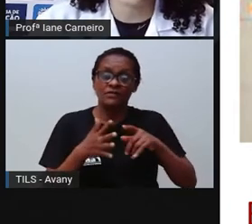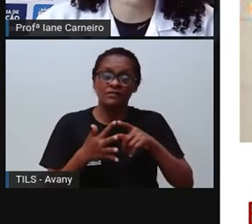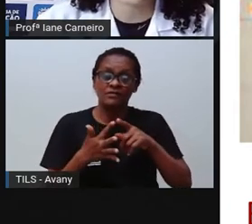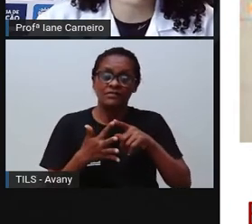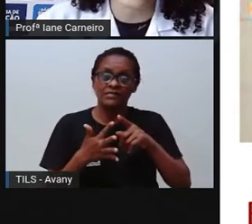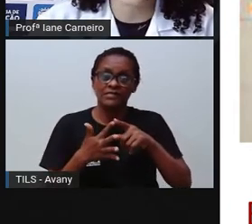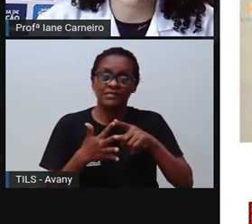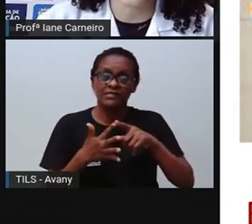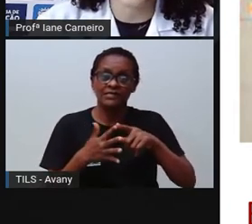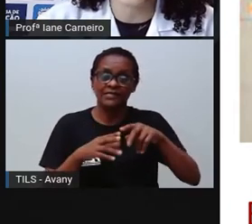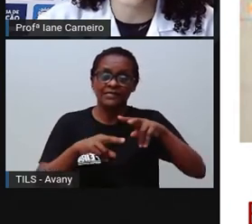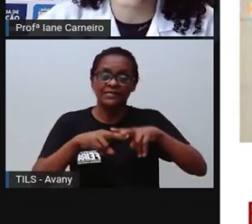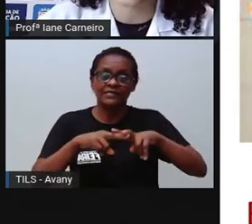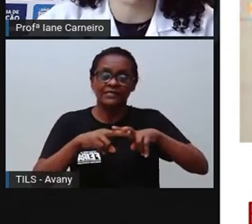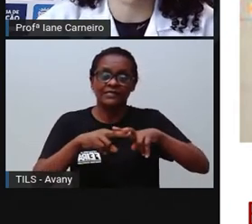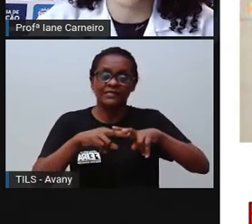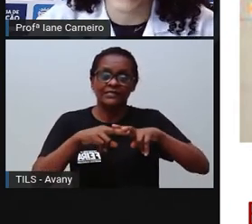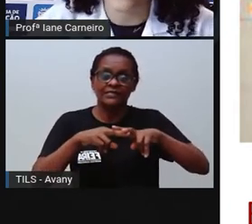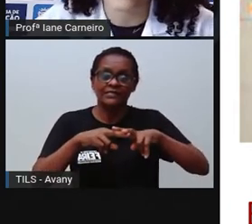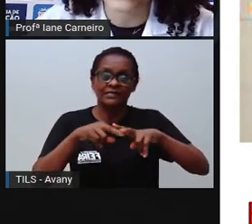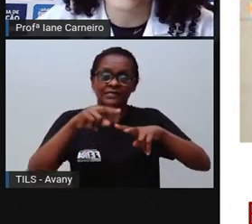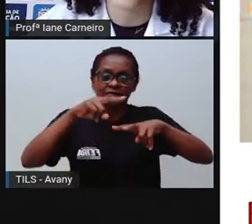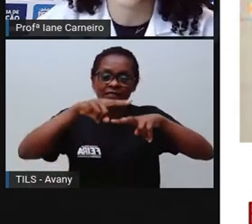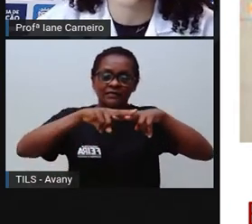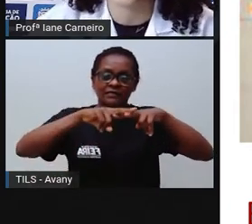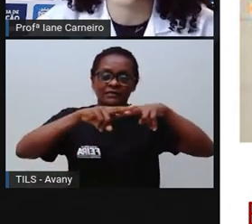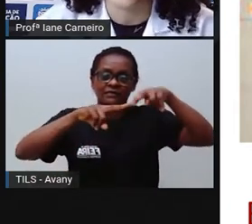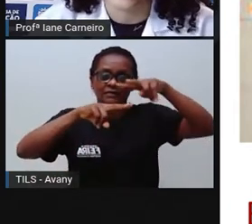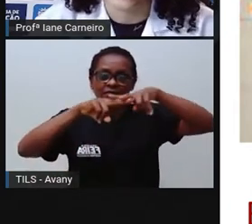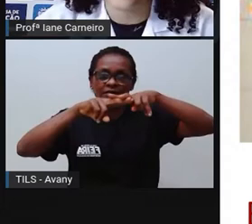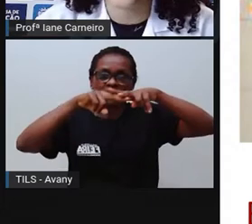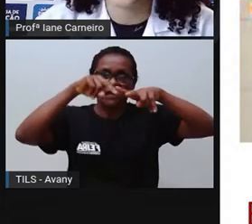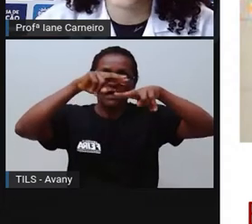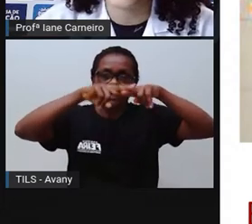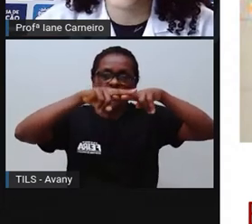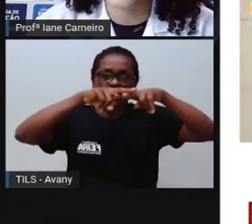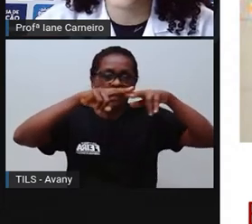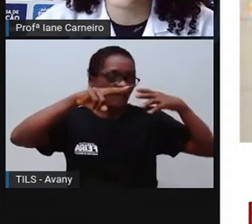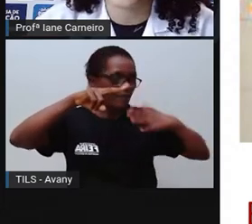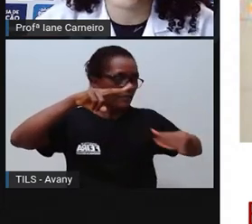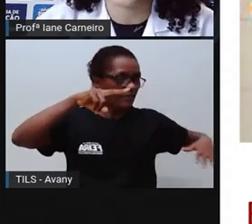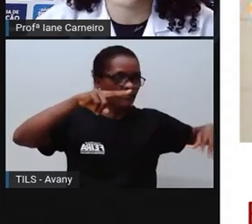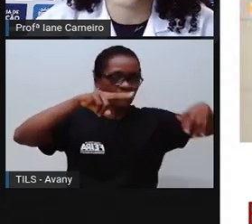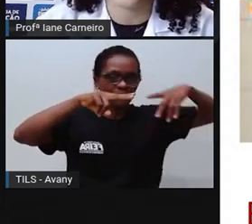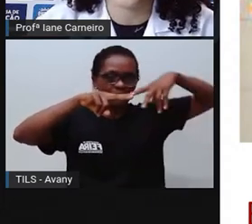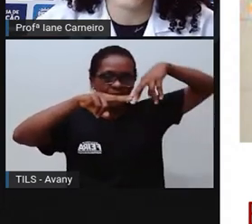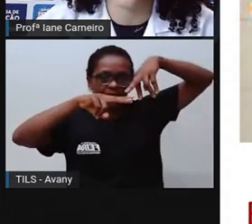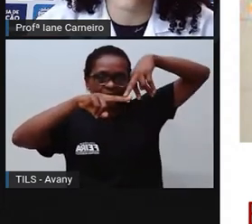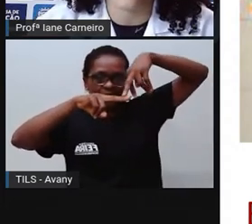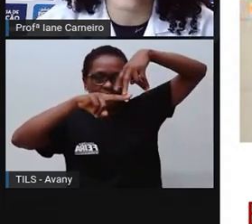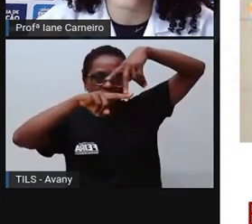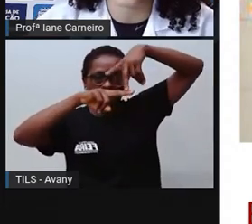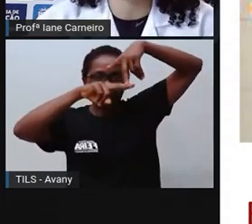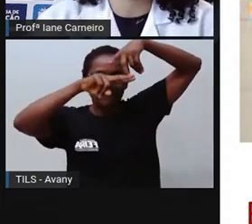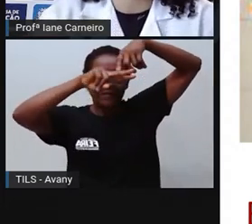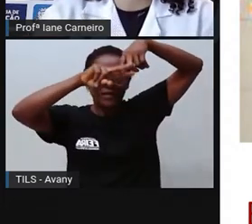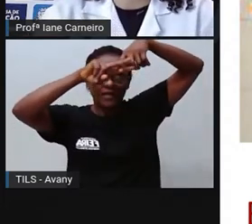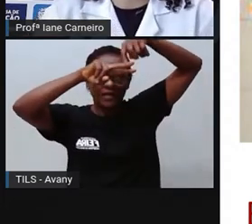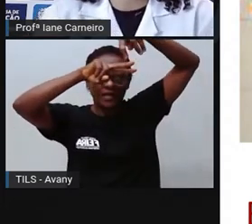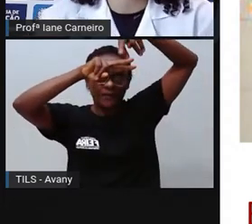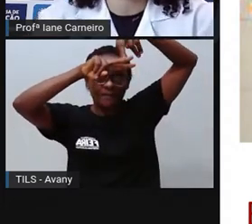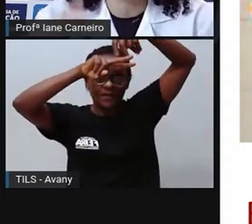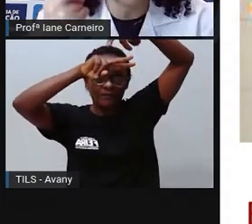cadeiras. O que será que pode acontecer, né? Quando alguma criança faz isso aqui, menino maluquinho, né?